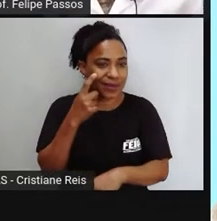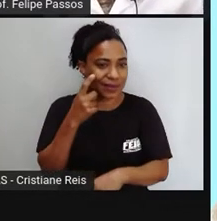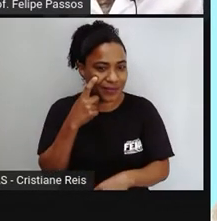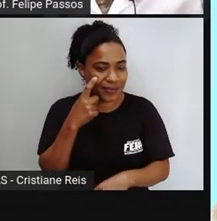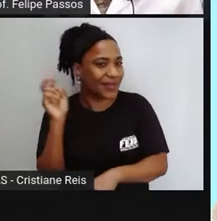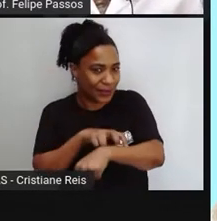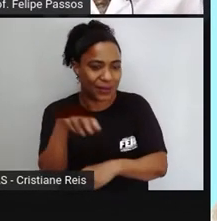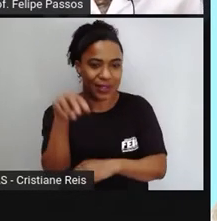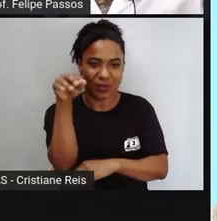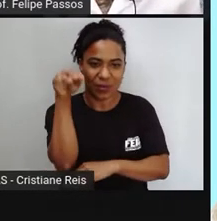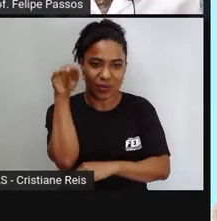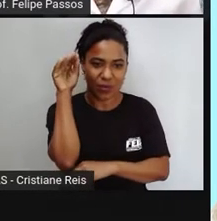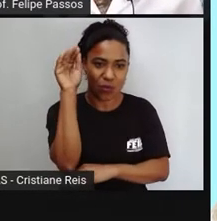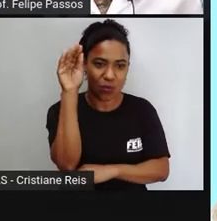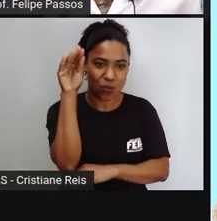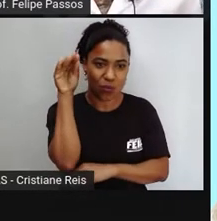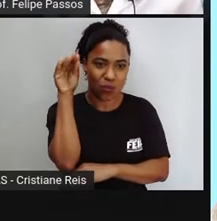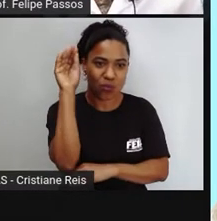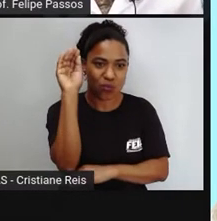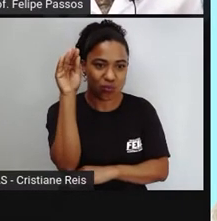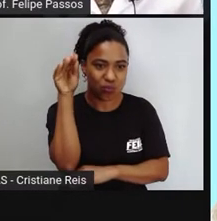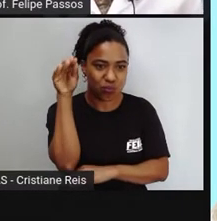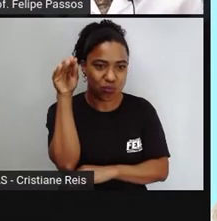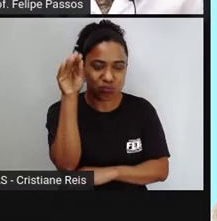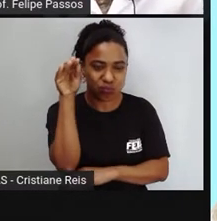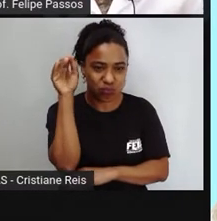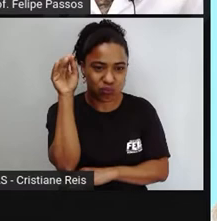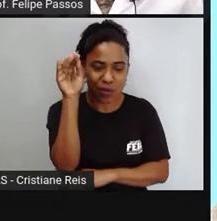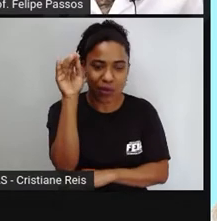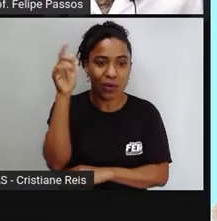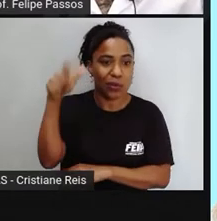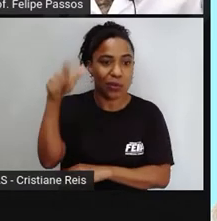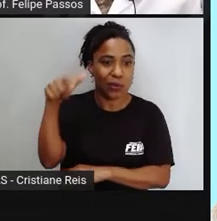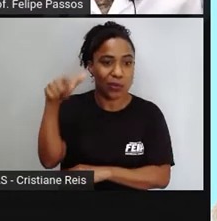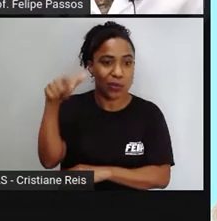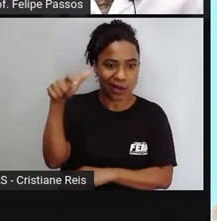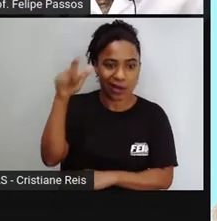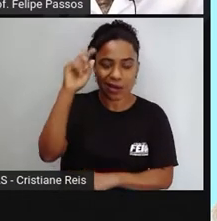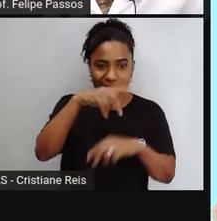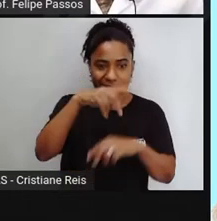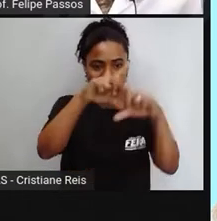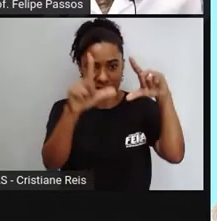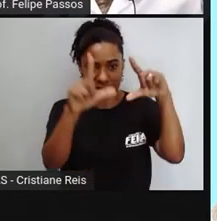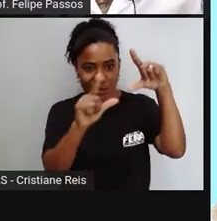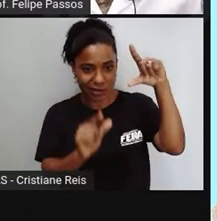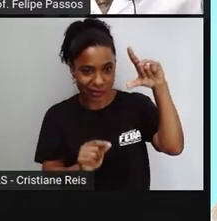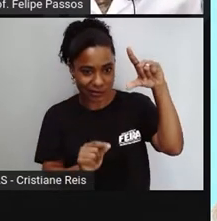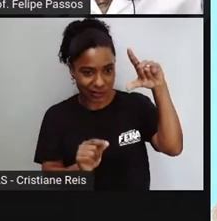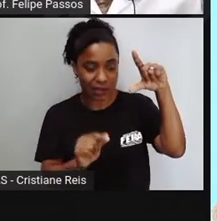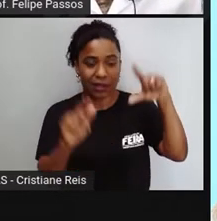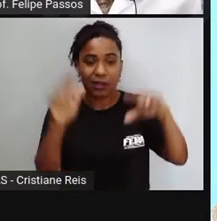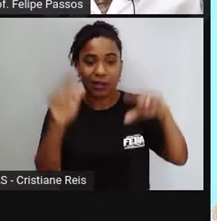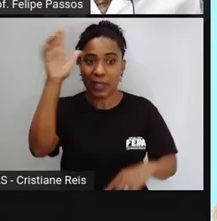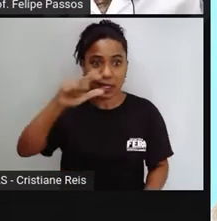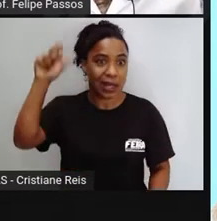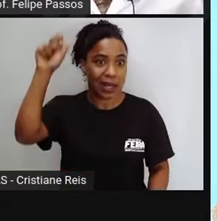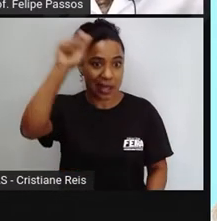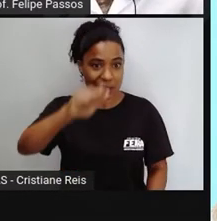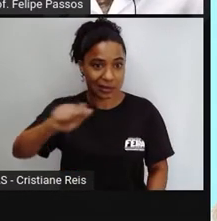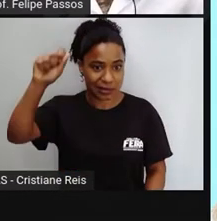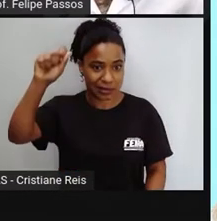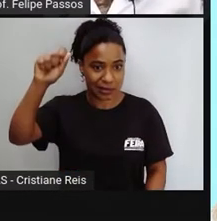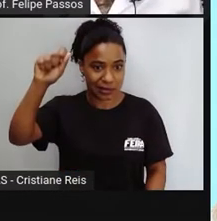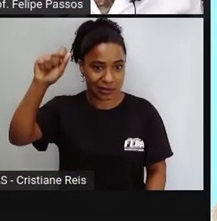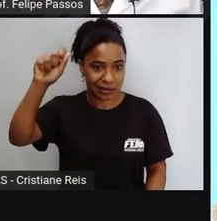naja. É uma cobra que tem lá na Ásia, África, e ela é muito peçonhenta. E essa daqui é a cascavel, que acontece em